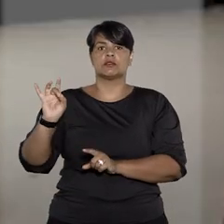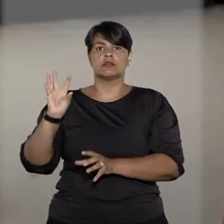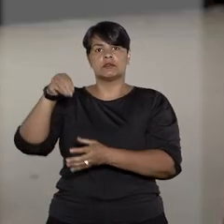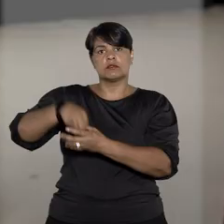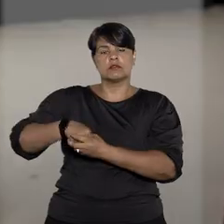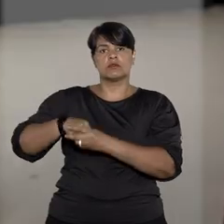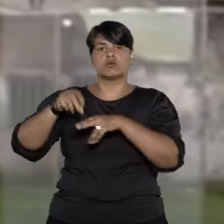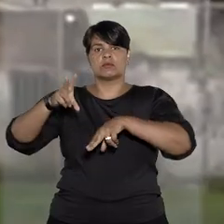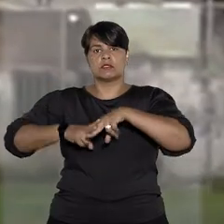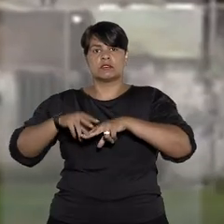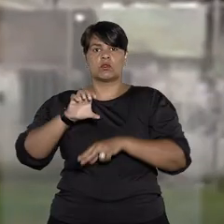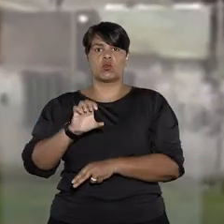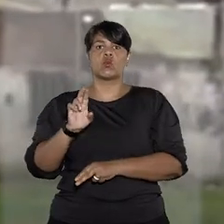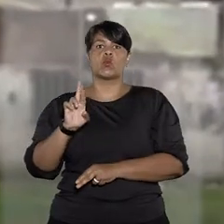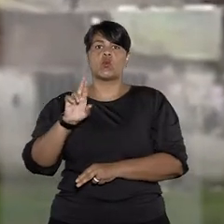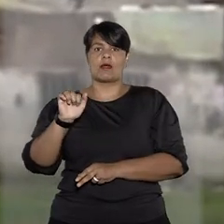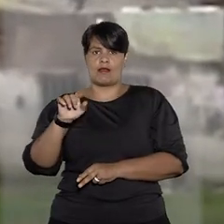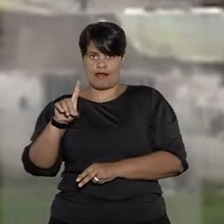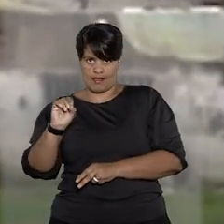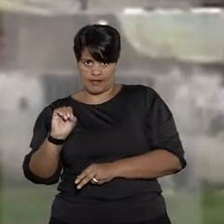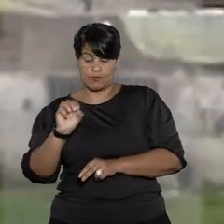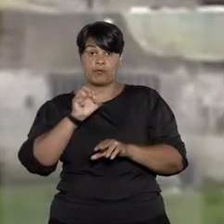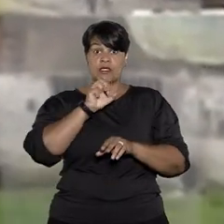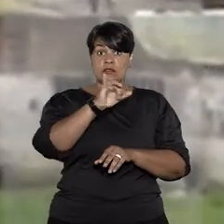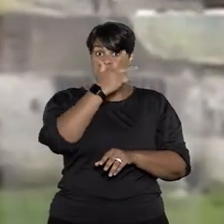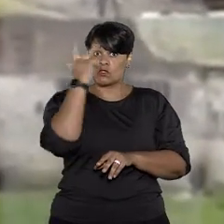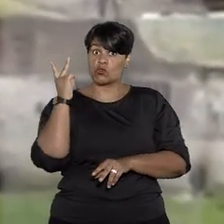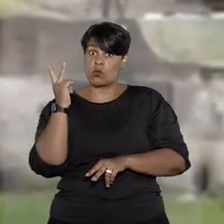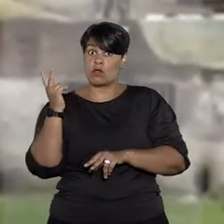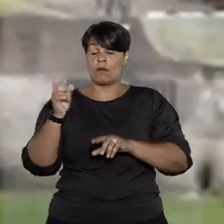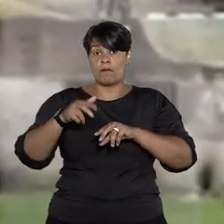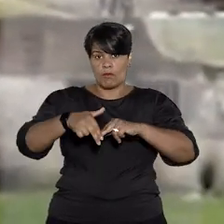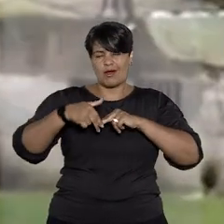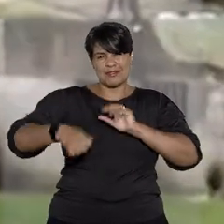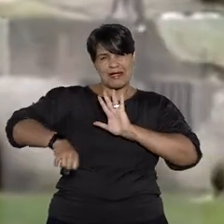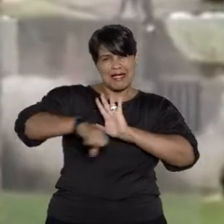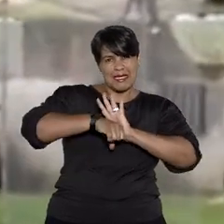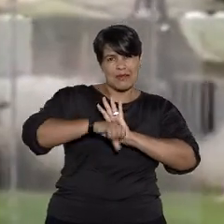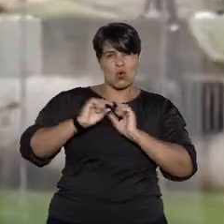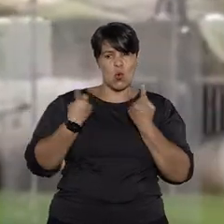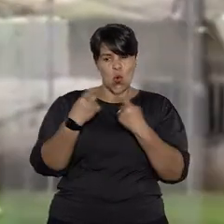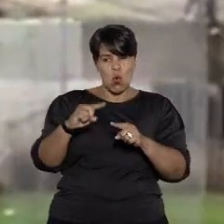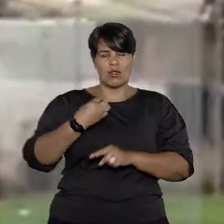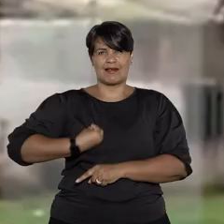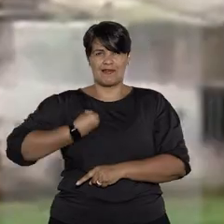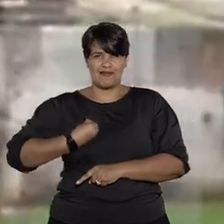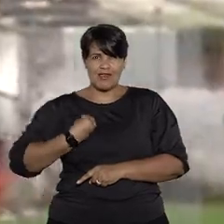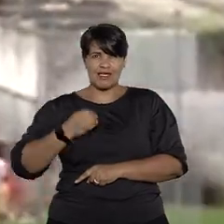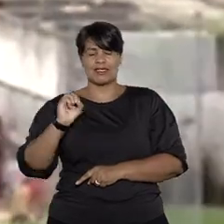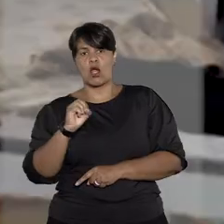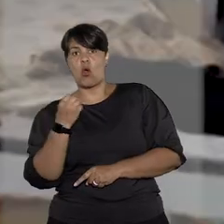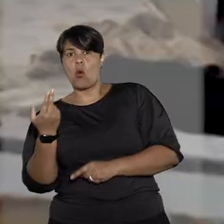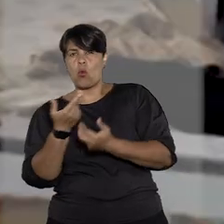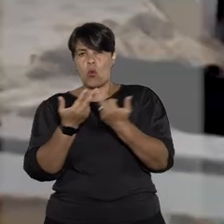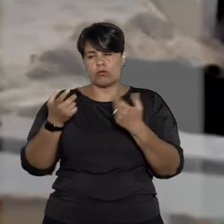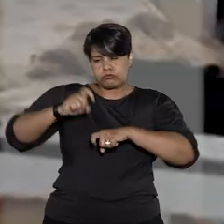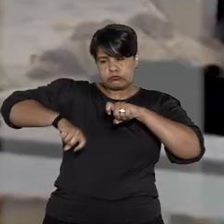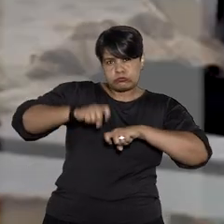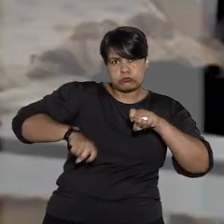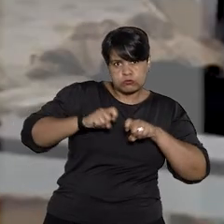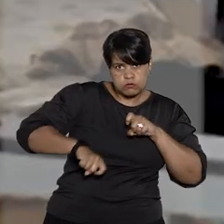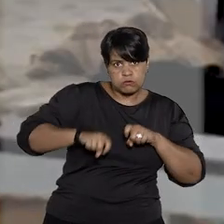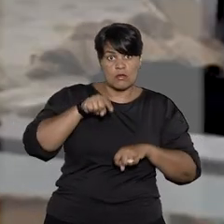Complexo do Curado e que no caso dos condenados por crimes contra a vida ou a integridade física e crimes de natureza